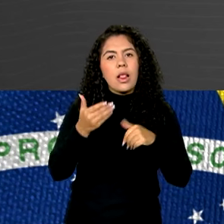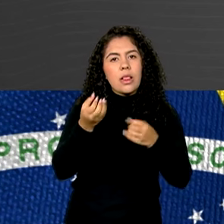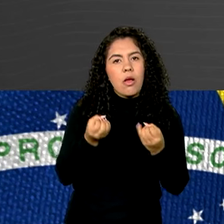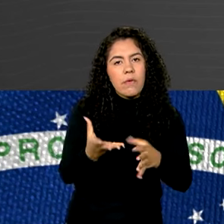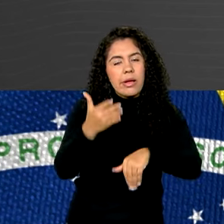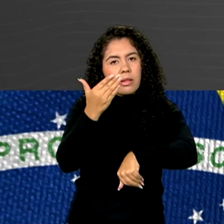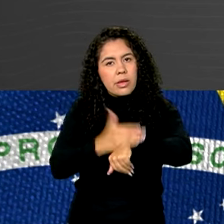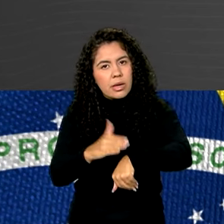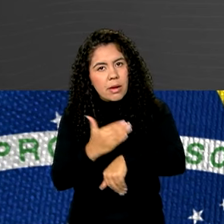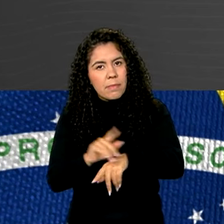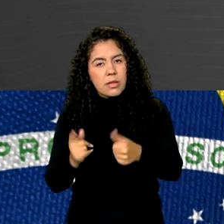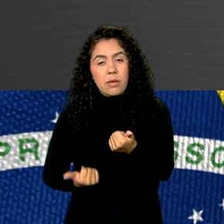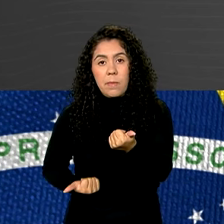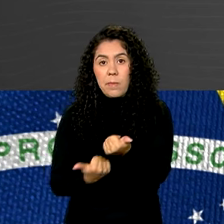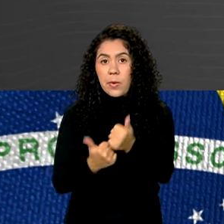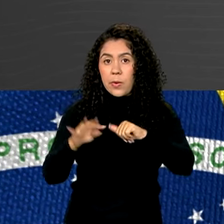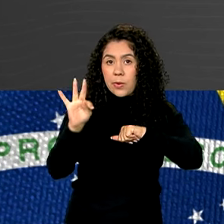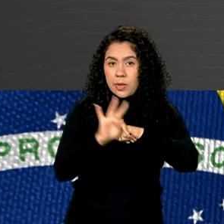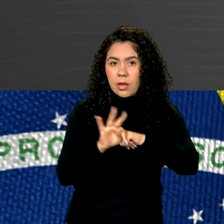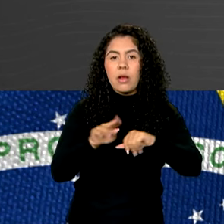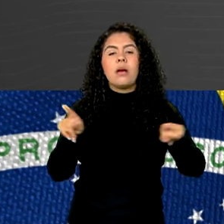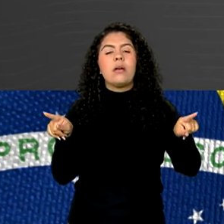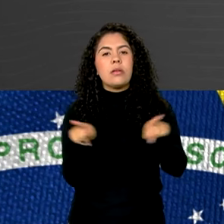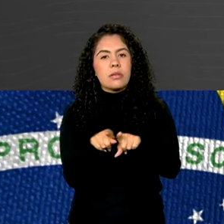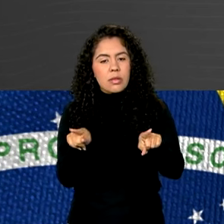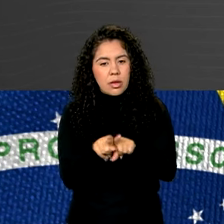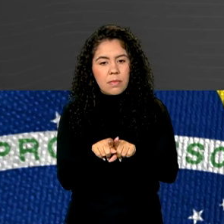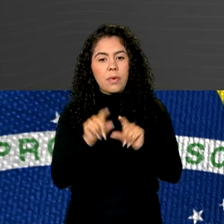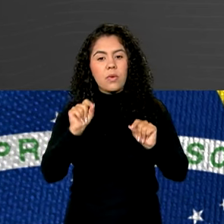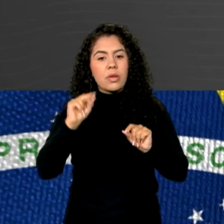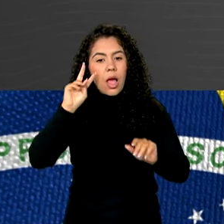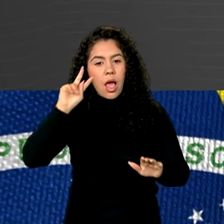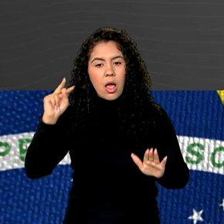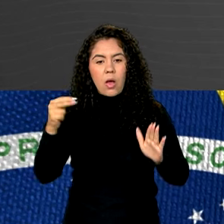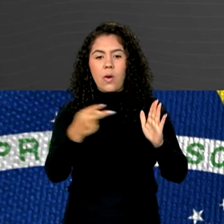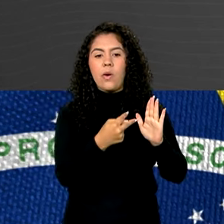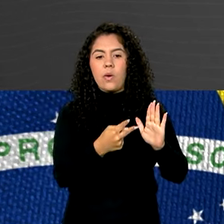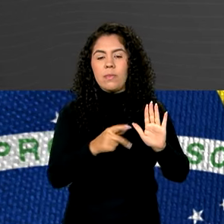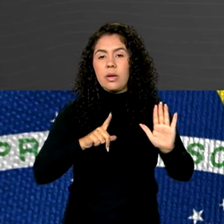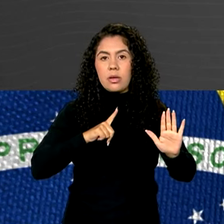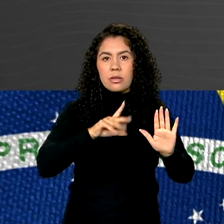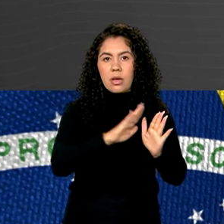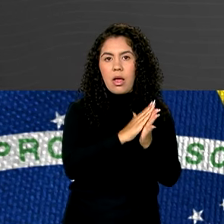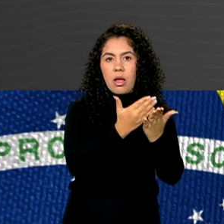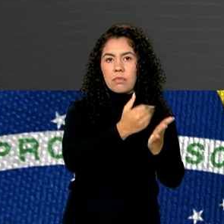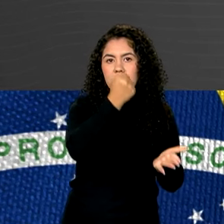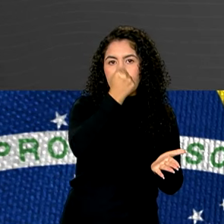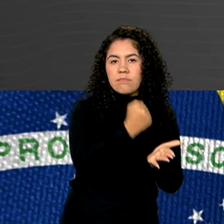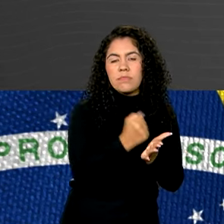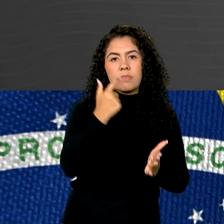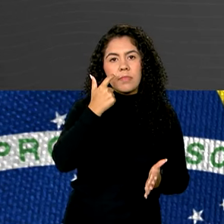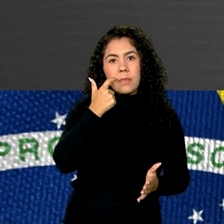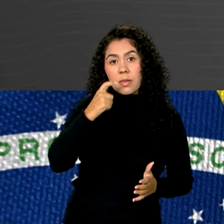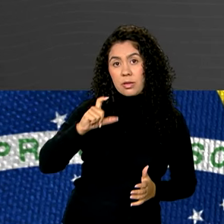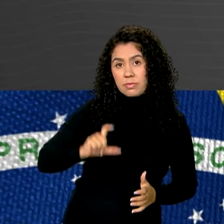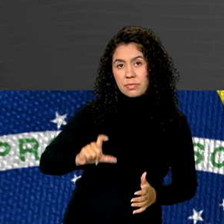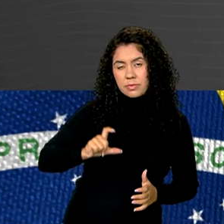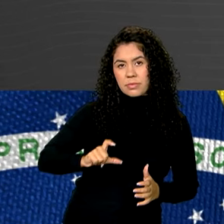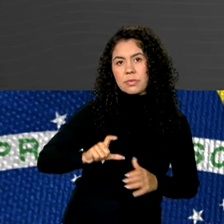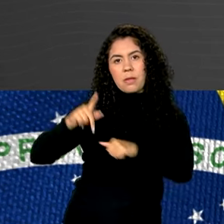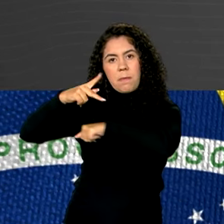técnica. O reconhecimento recíproco da carteira de habilitação entre os dois países.